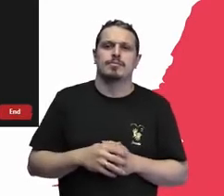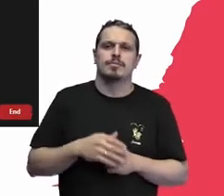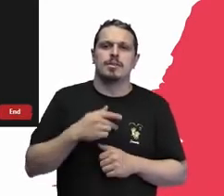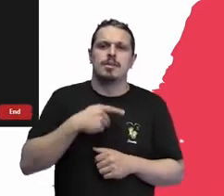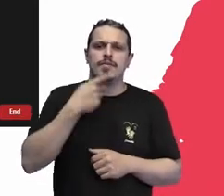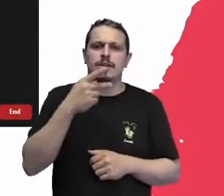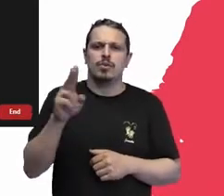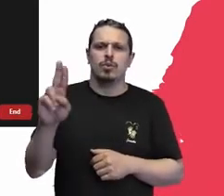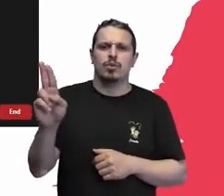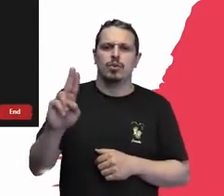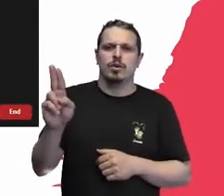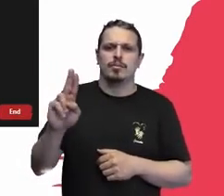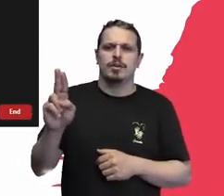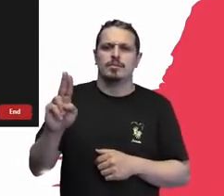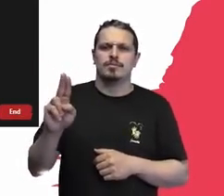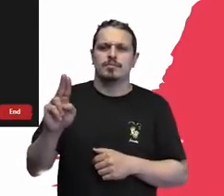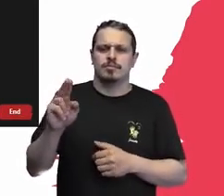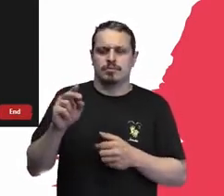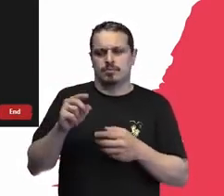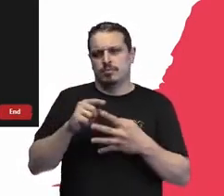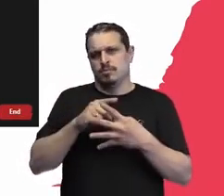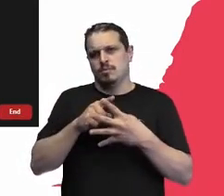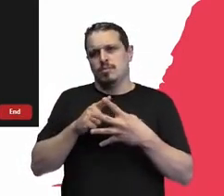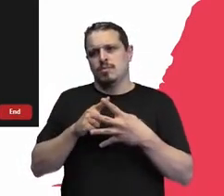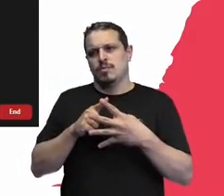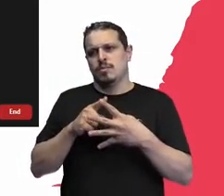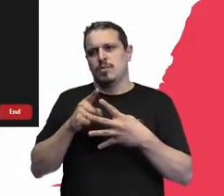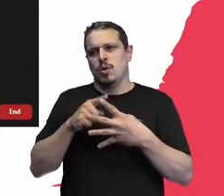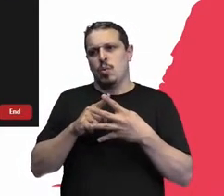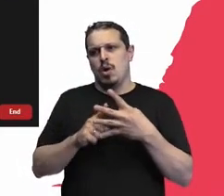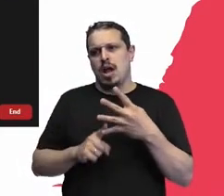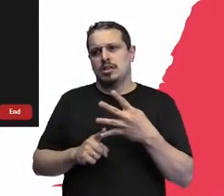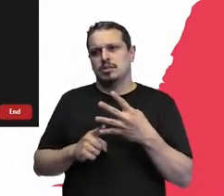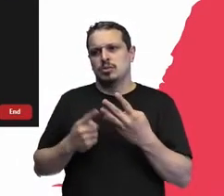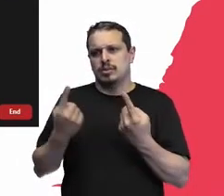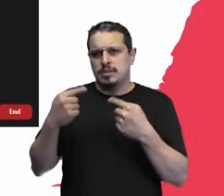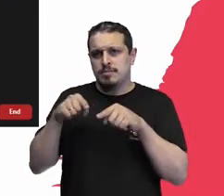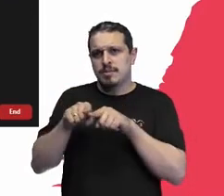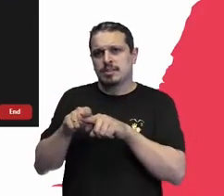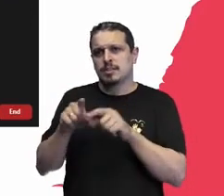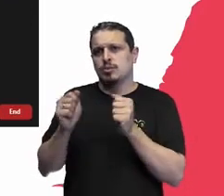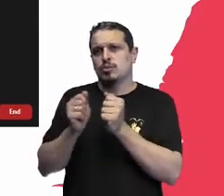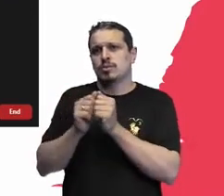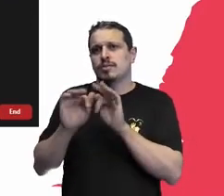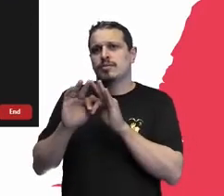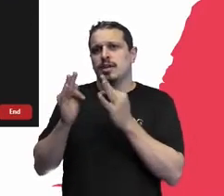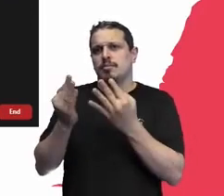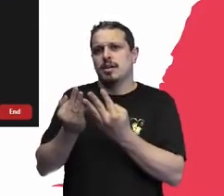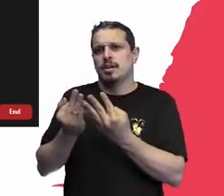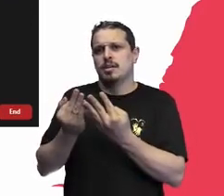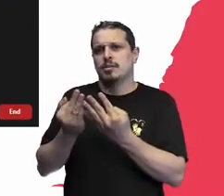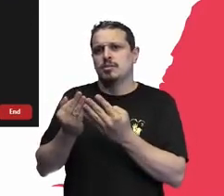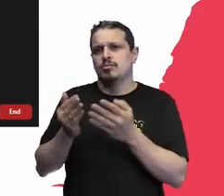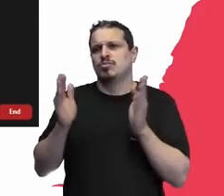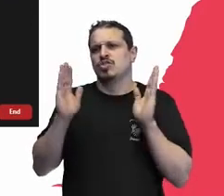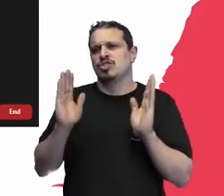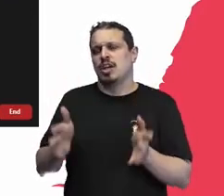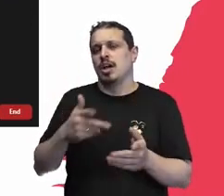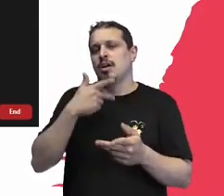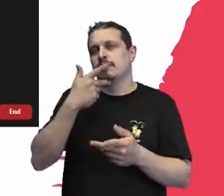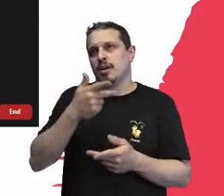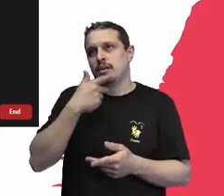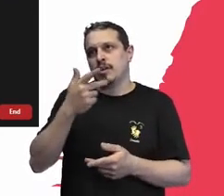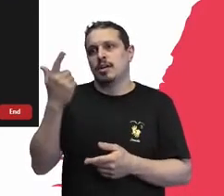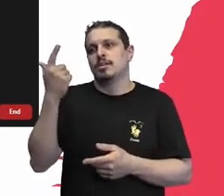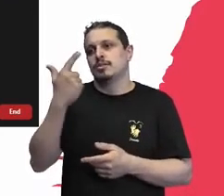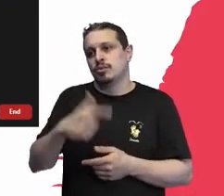número estou, acho que é da quarta mega parceria, que são com as famílias. Como eu já disse e repito, a gente